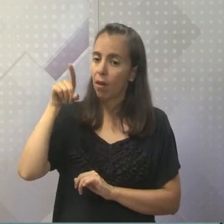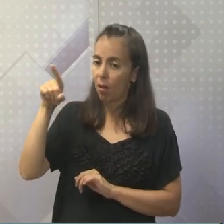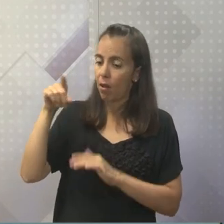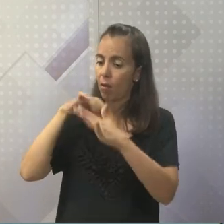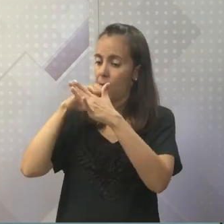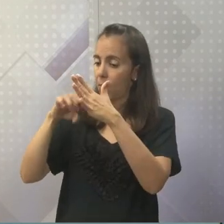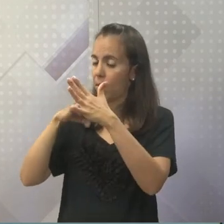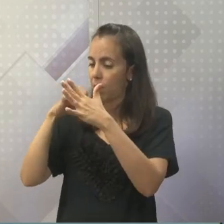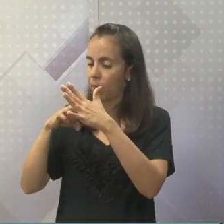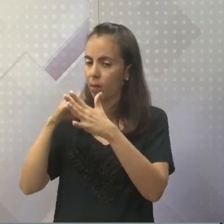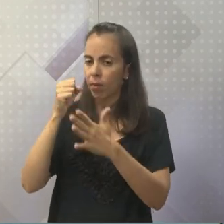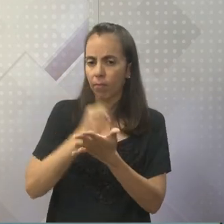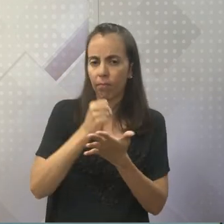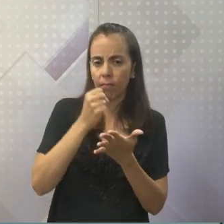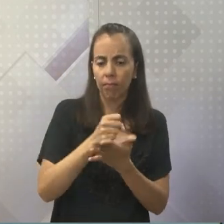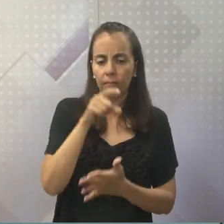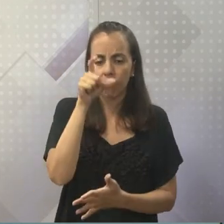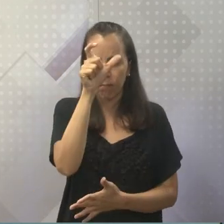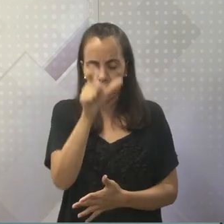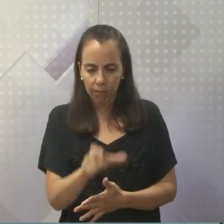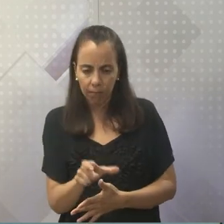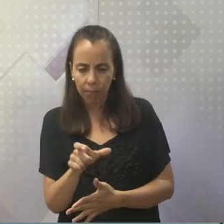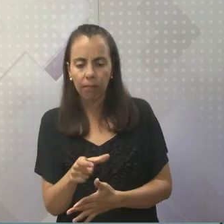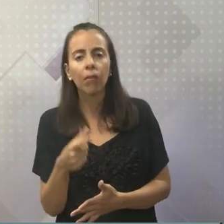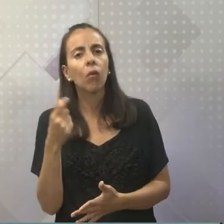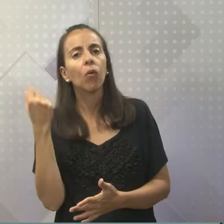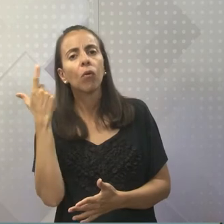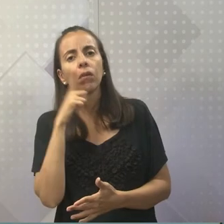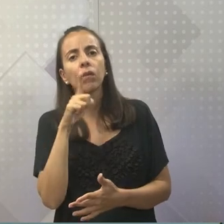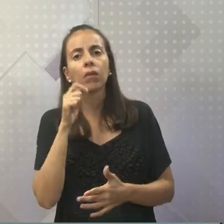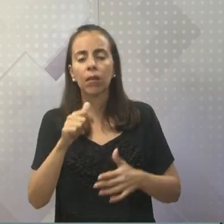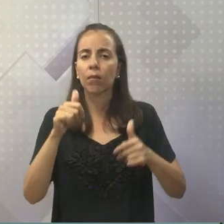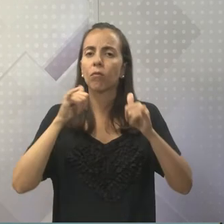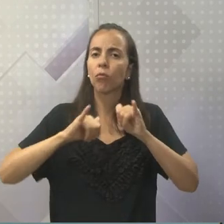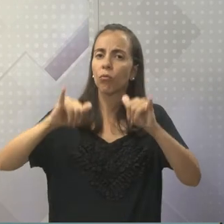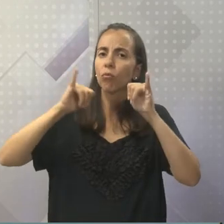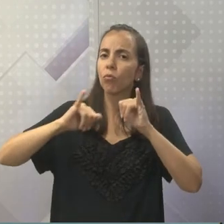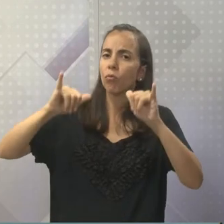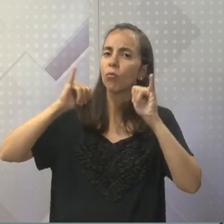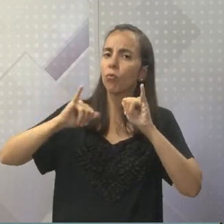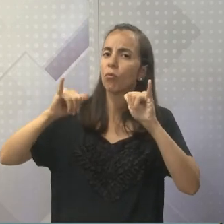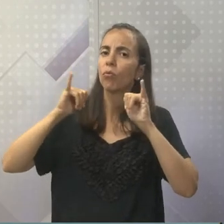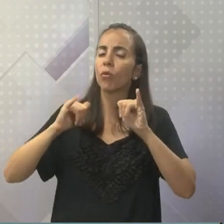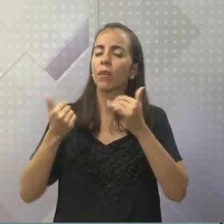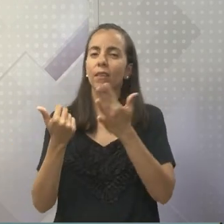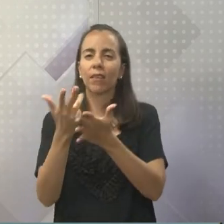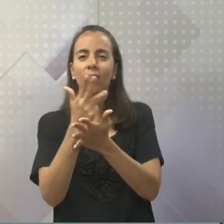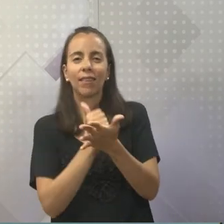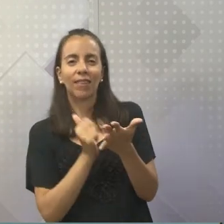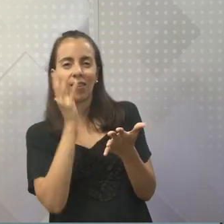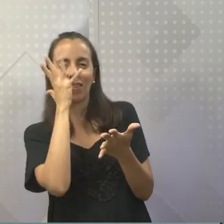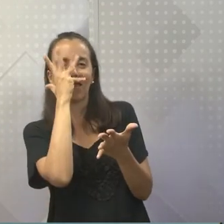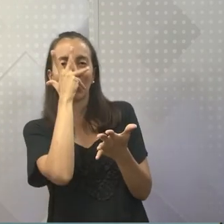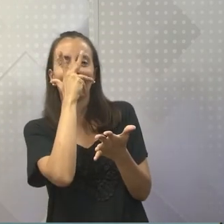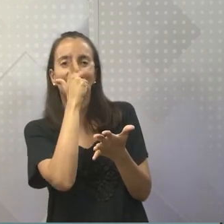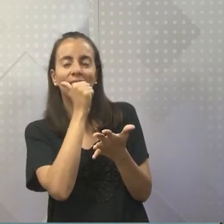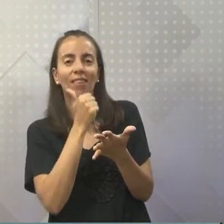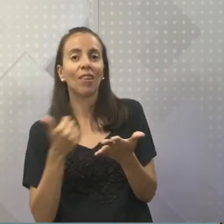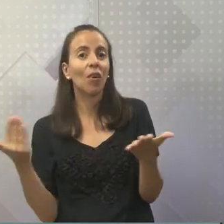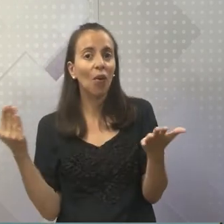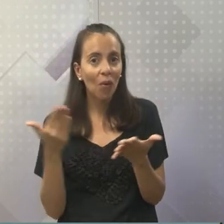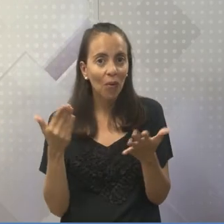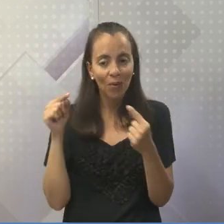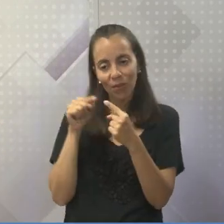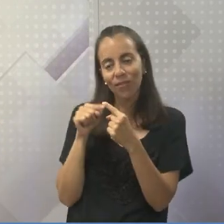de refrigerante para uma publicidade. E ele fez um desenho bem bonito de Papai Noel, que é o que hoje nós